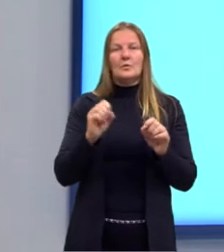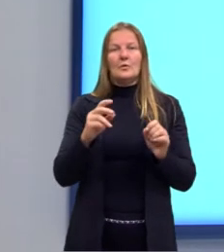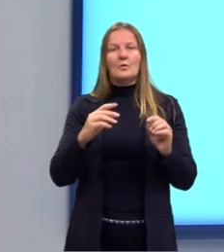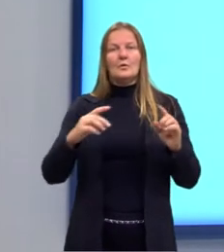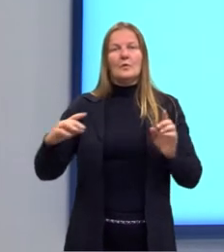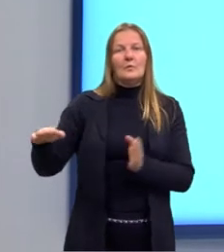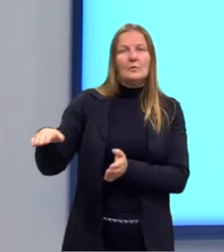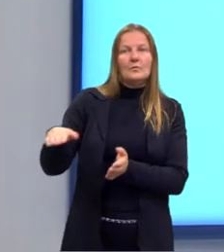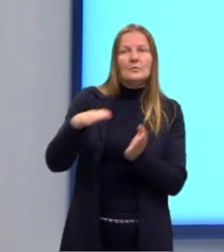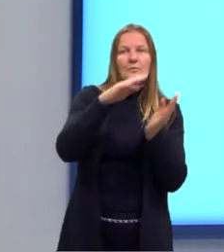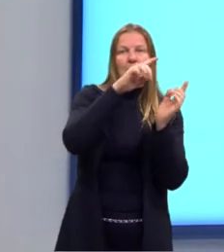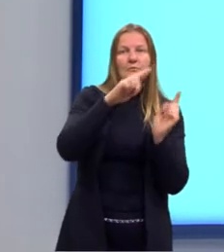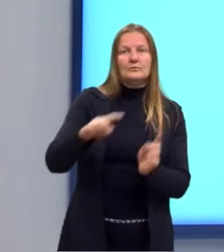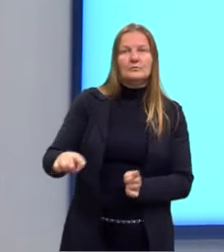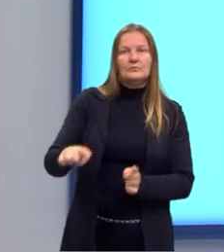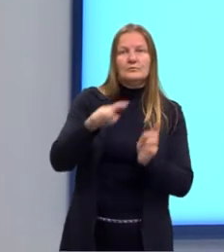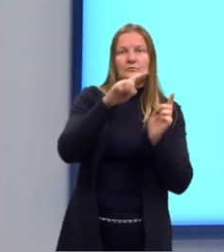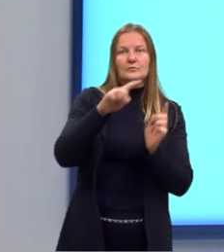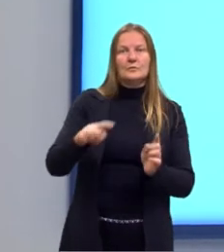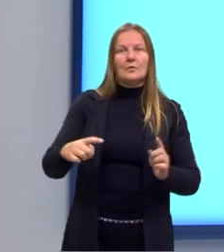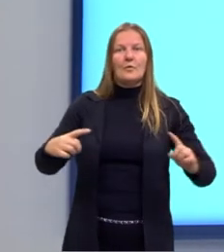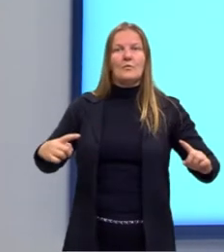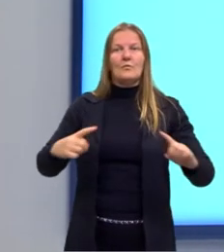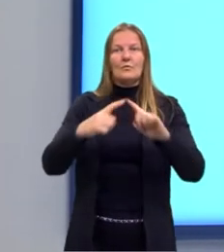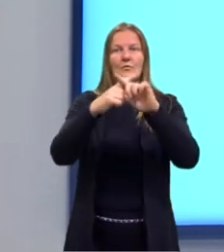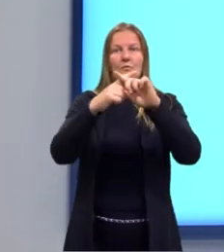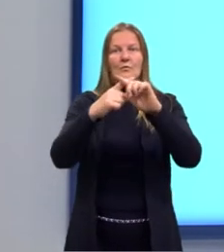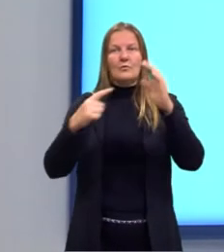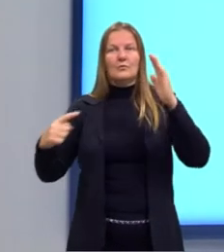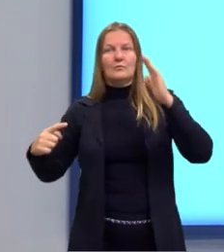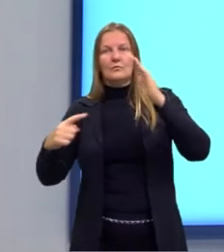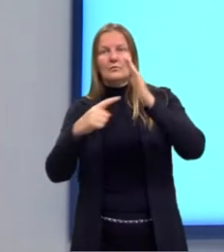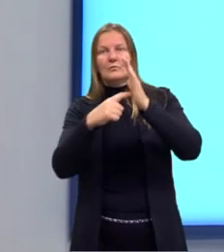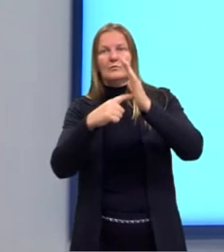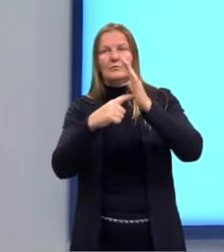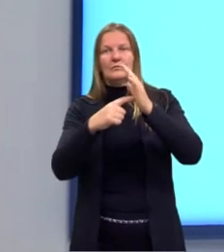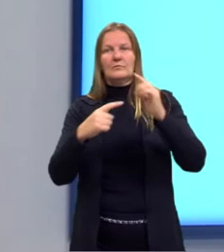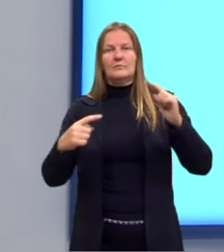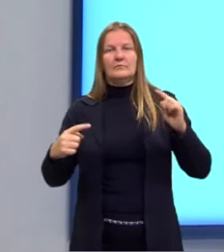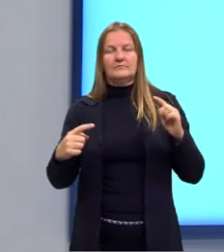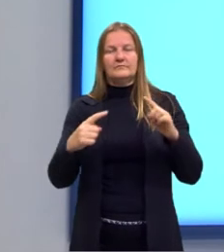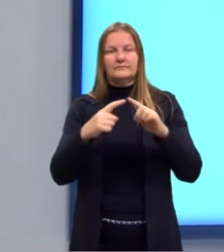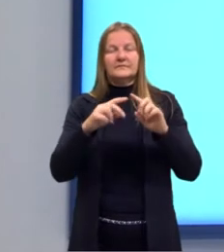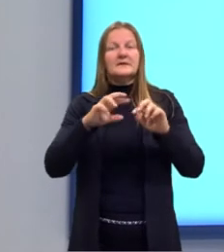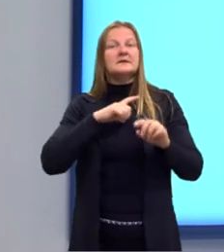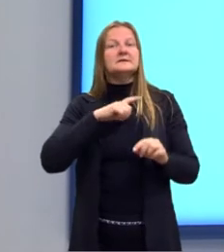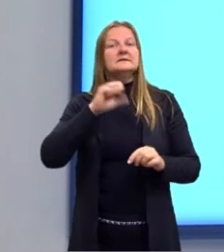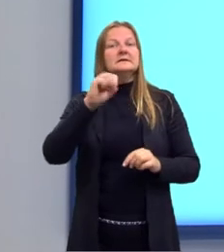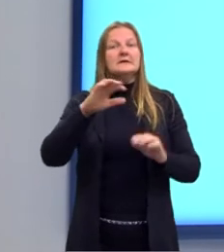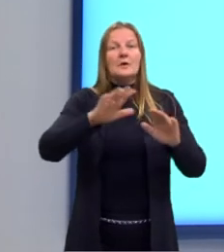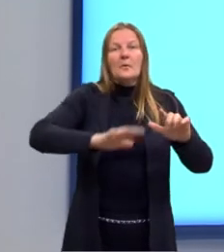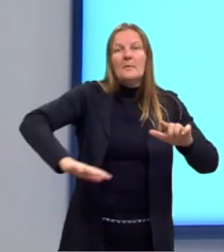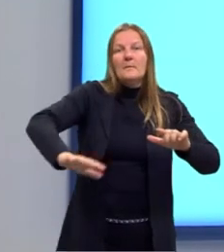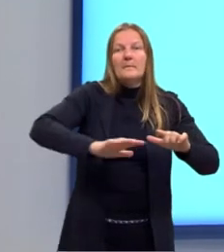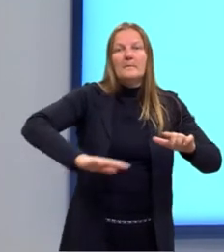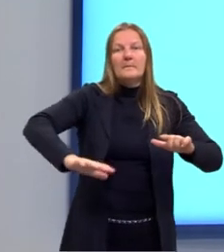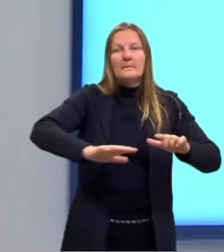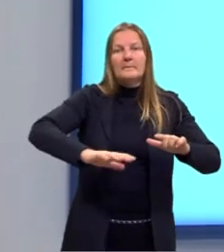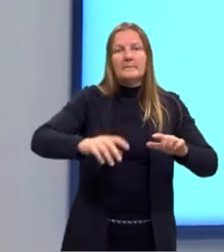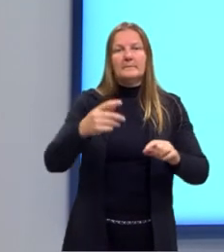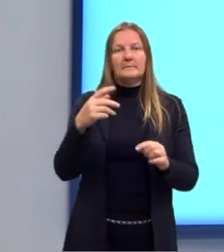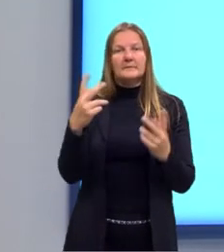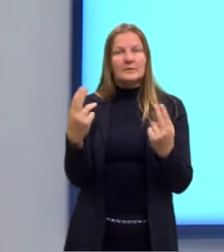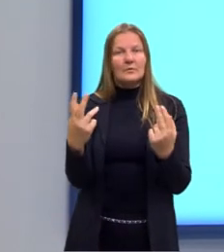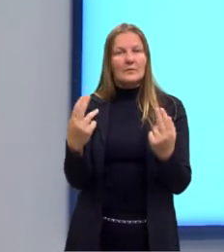paralelas, concorrentes ou coincidentes. Contudo, se elas não pertencem ali ao mesmo plano,